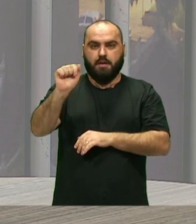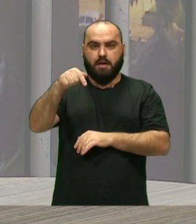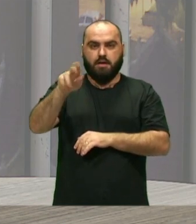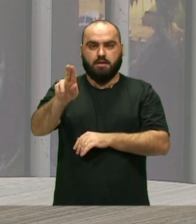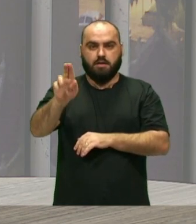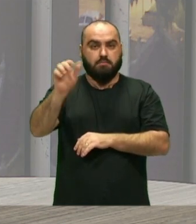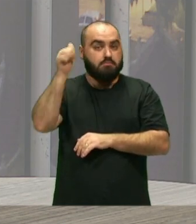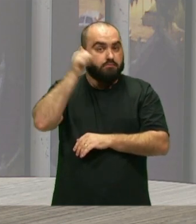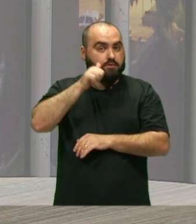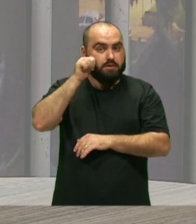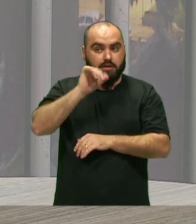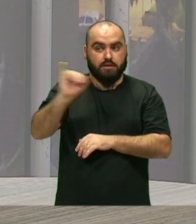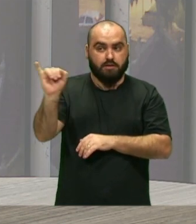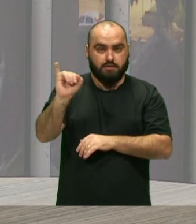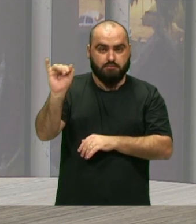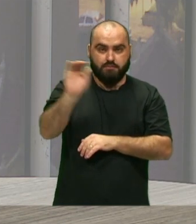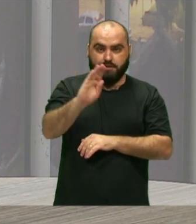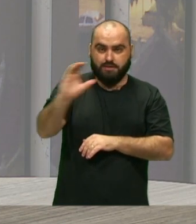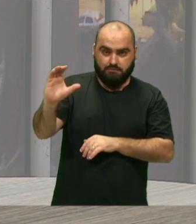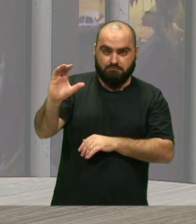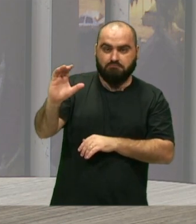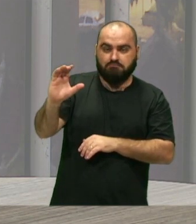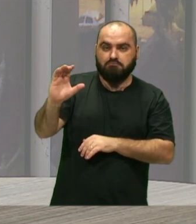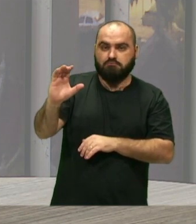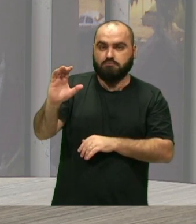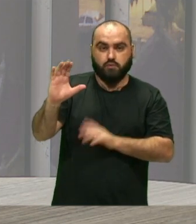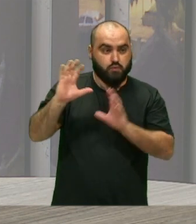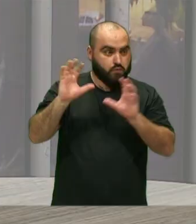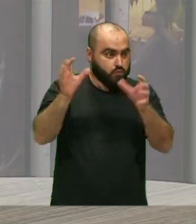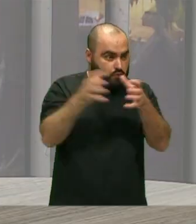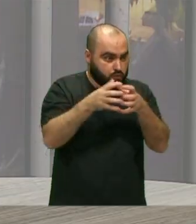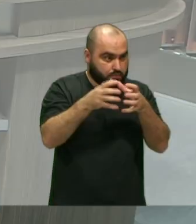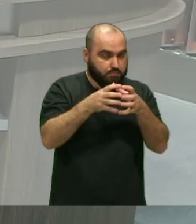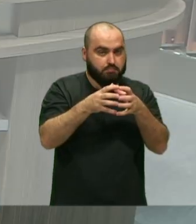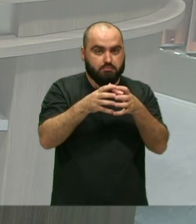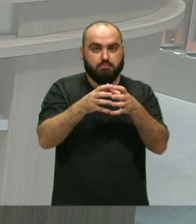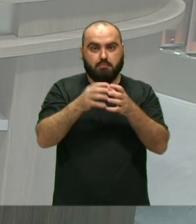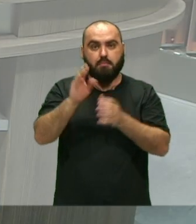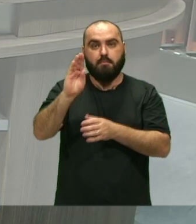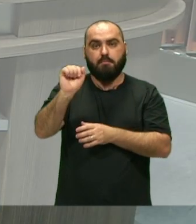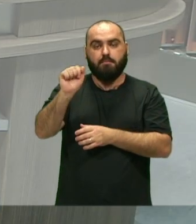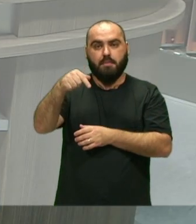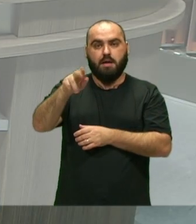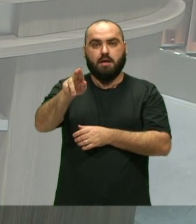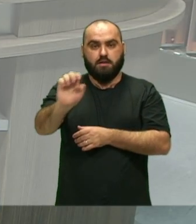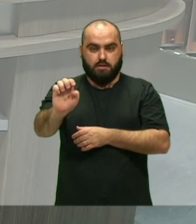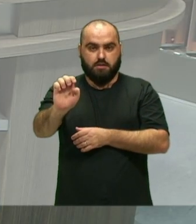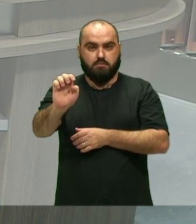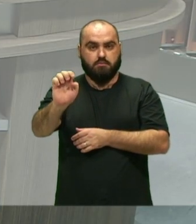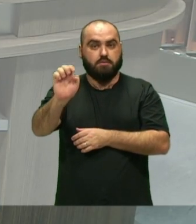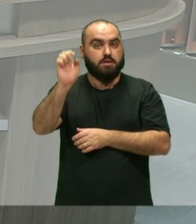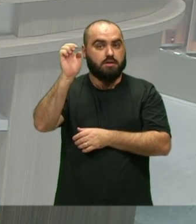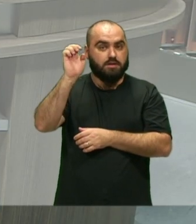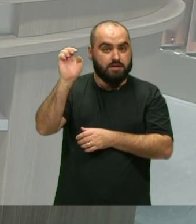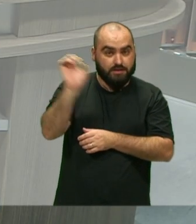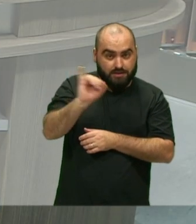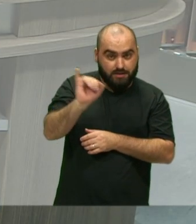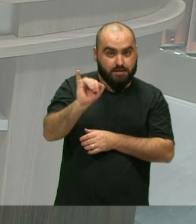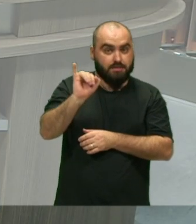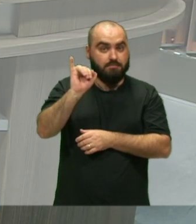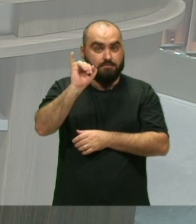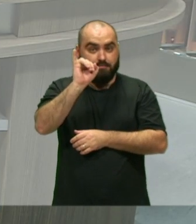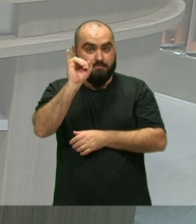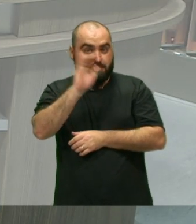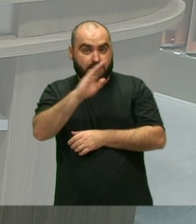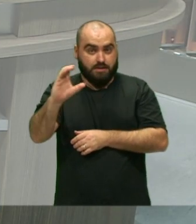Tem Instagram De todos os grupos Do Baque Mulher Então tem que procurar Tem que procurar O Baque Mulher Itajaí BC